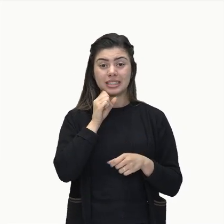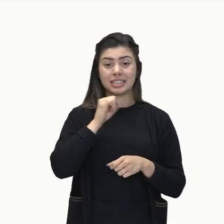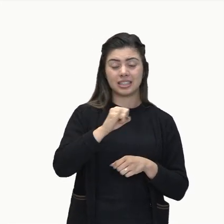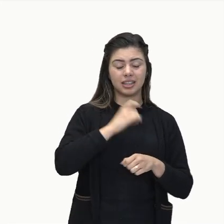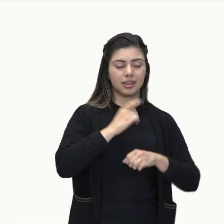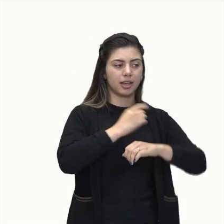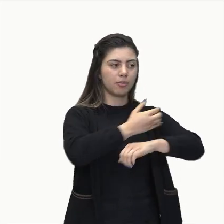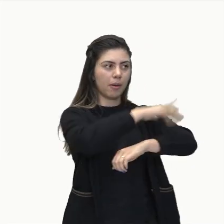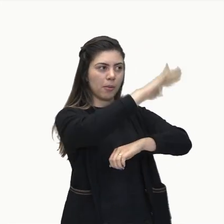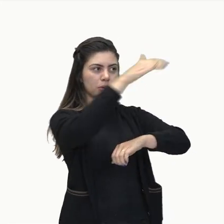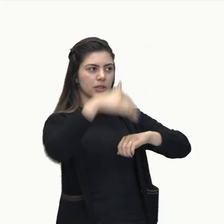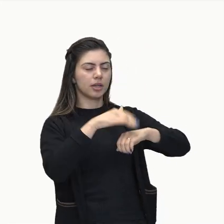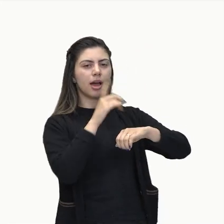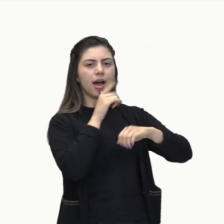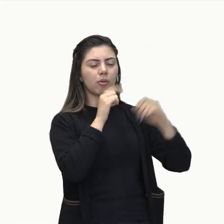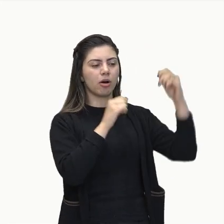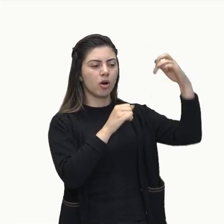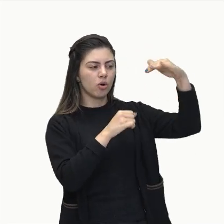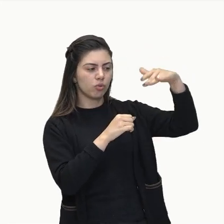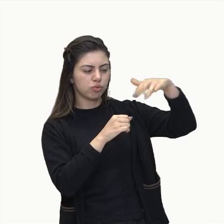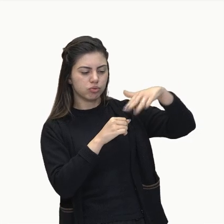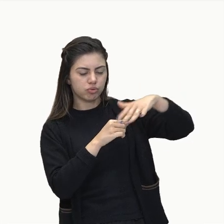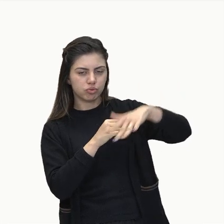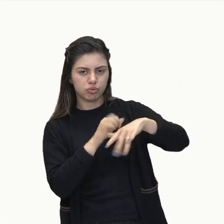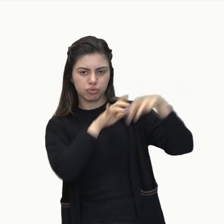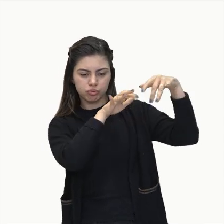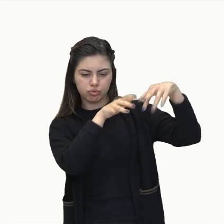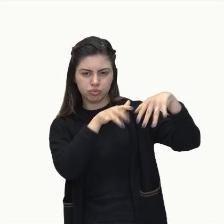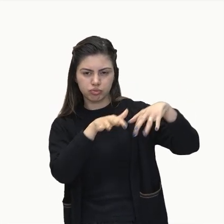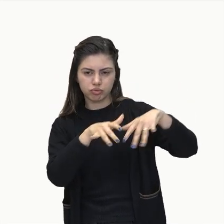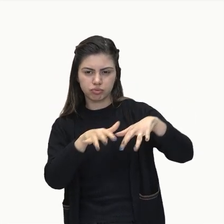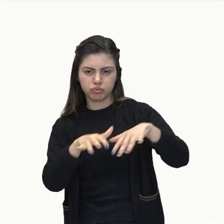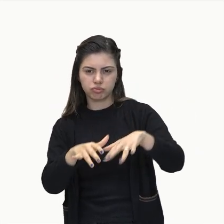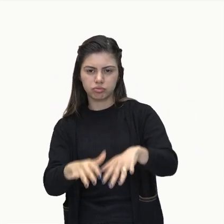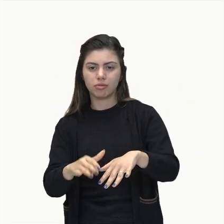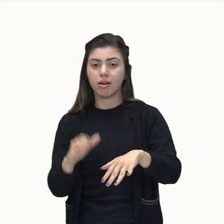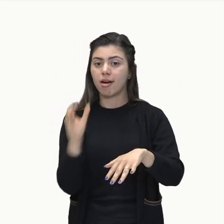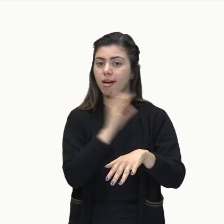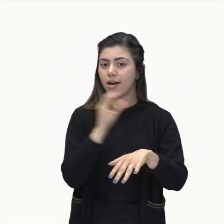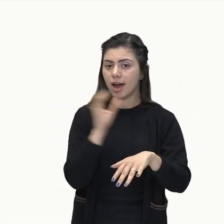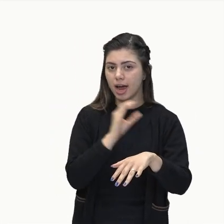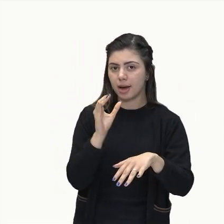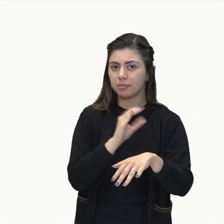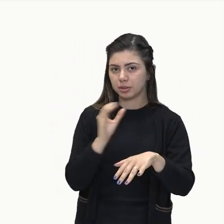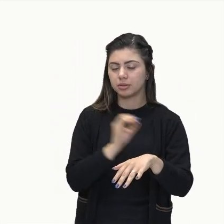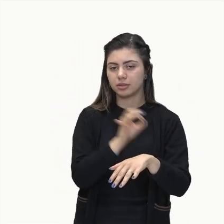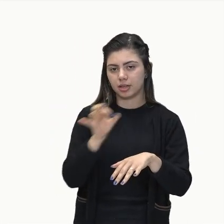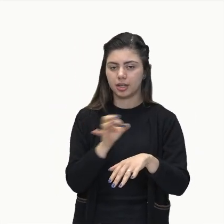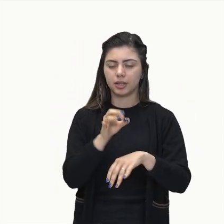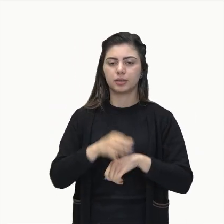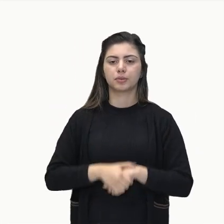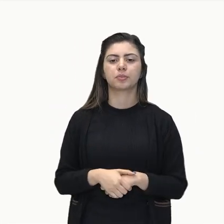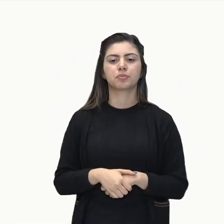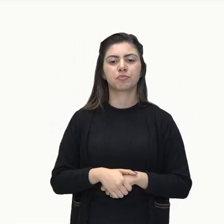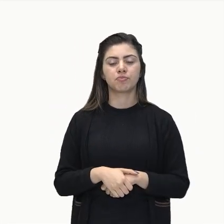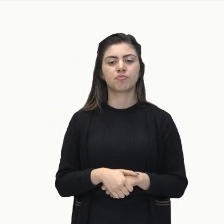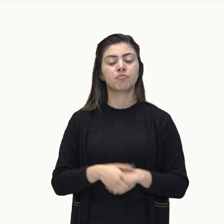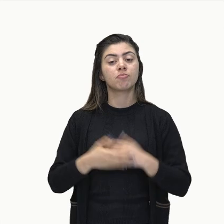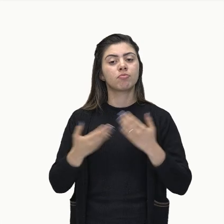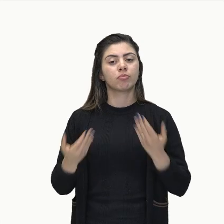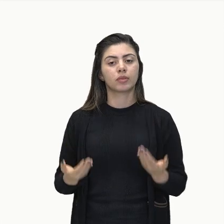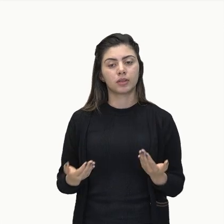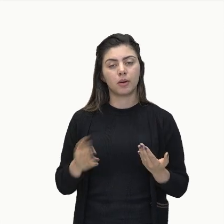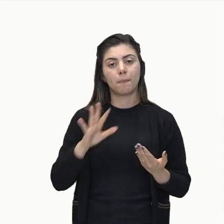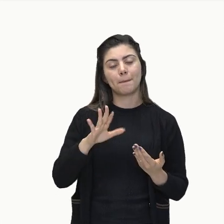ela vai diminuindo a sua altura. Ou seja, diminuindo a sua energia potencial gravitacional. Por